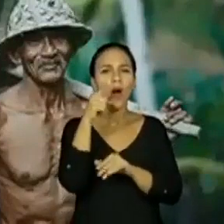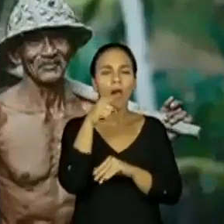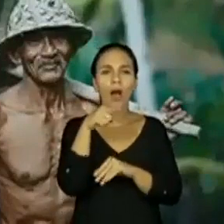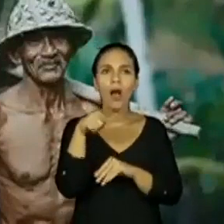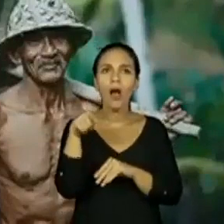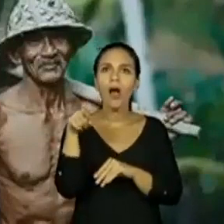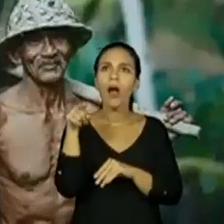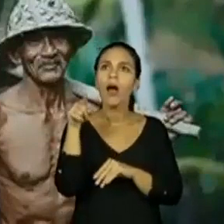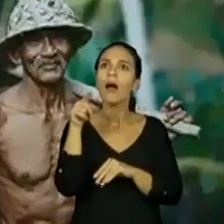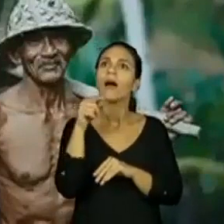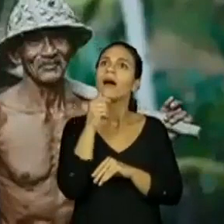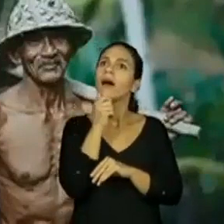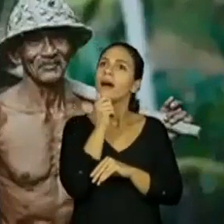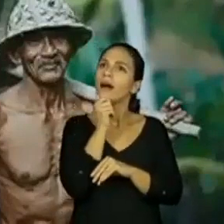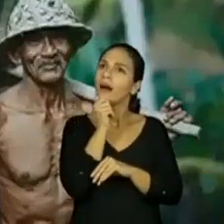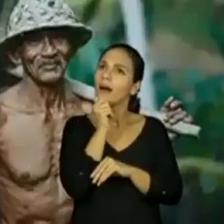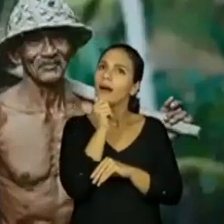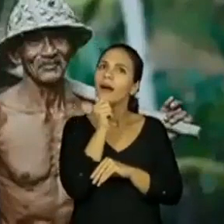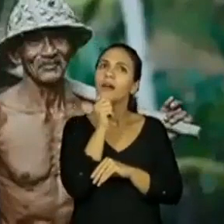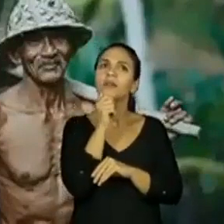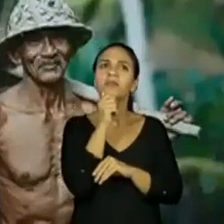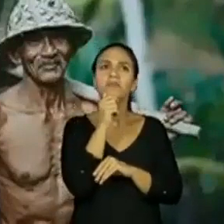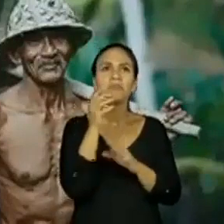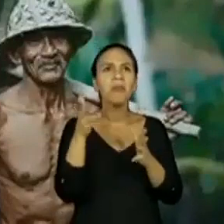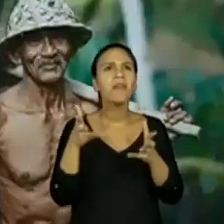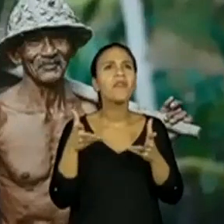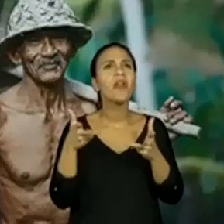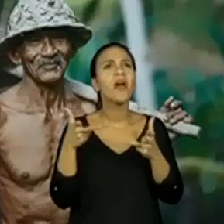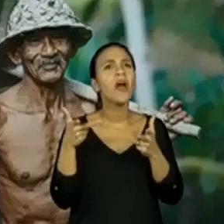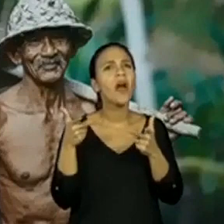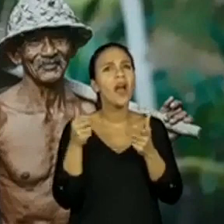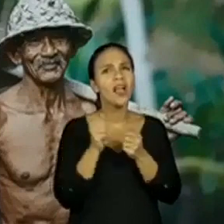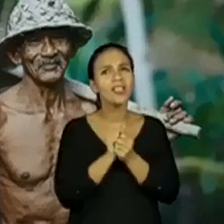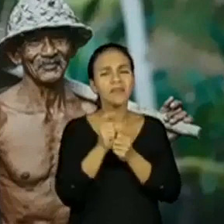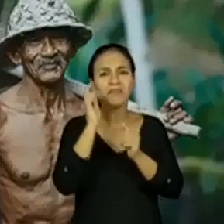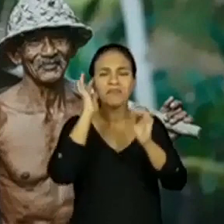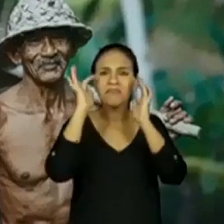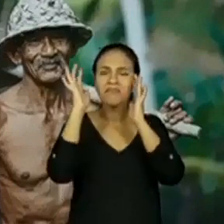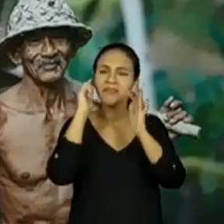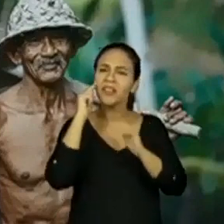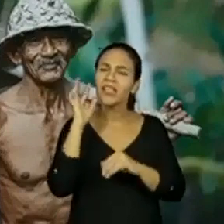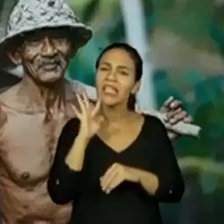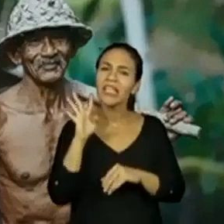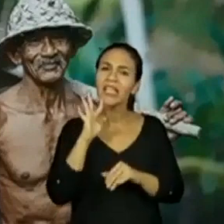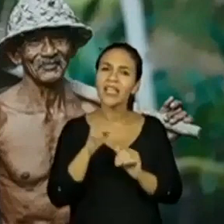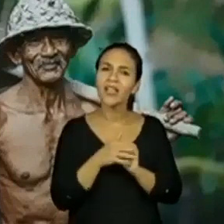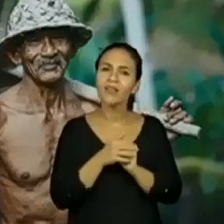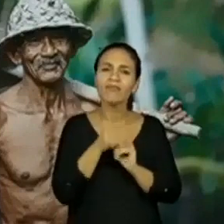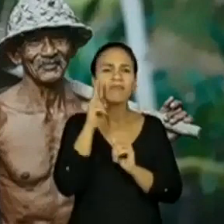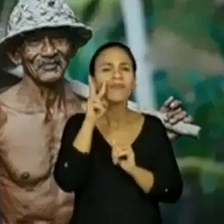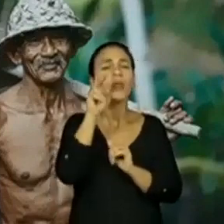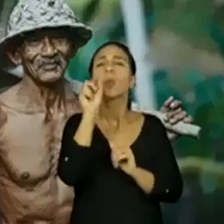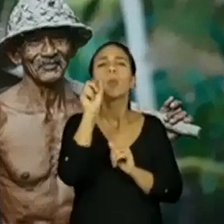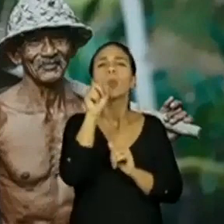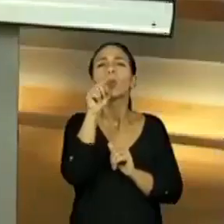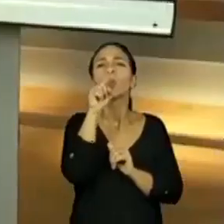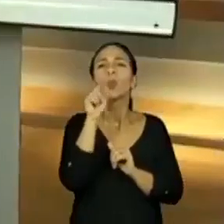Olha que imagem maravilhosa. Sério. Reflitam. Reflitam. O que eu estou vendo aqui?